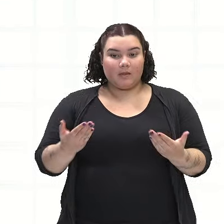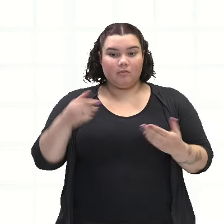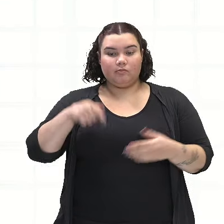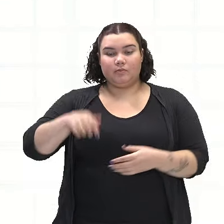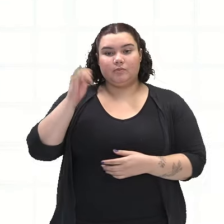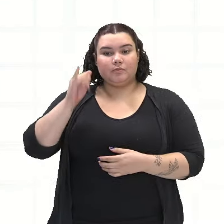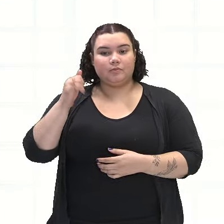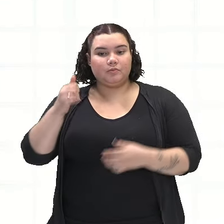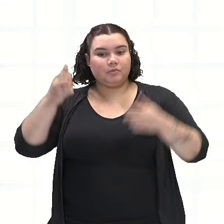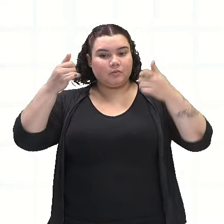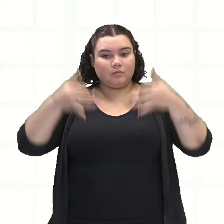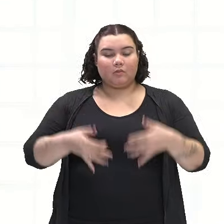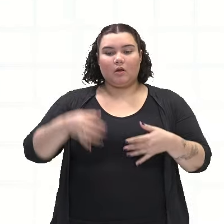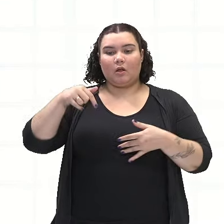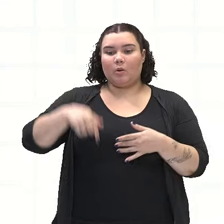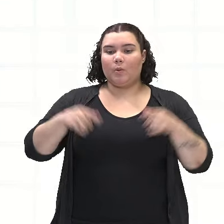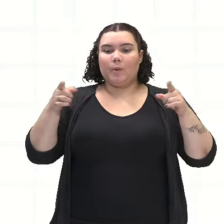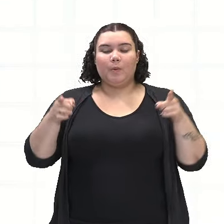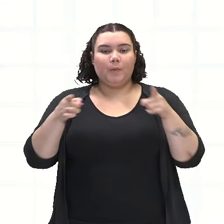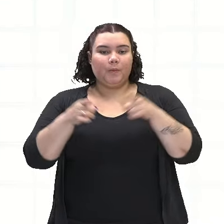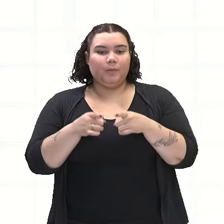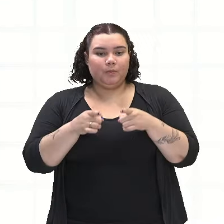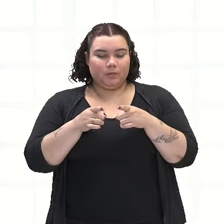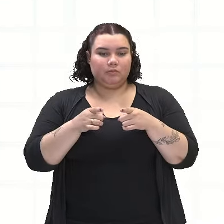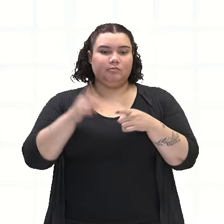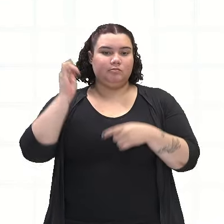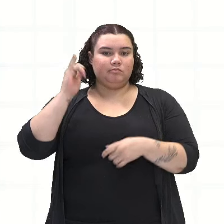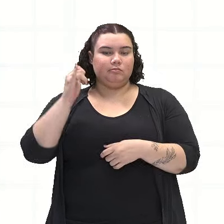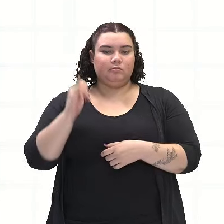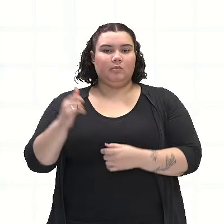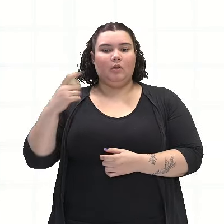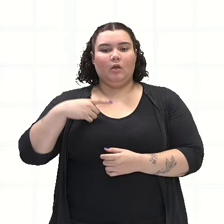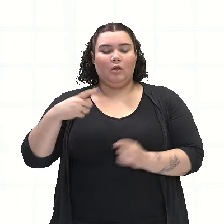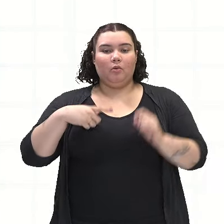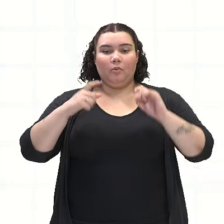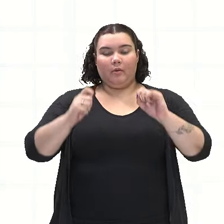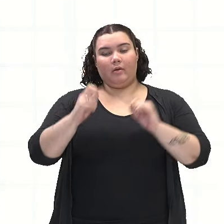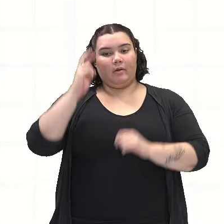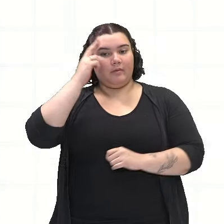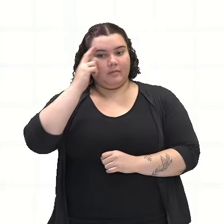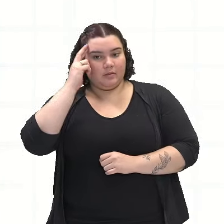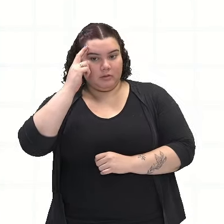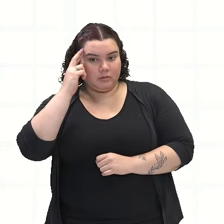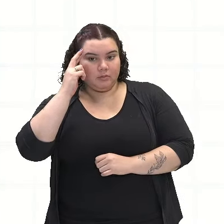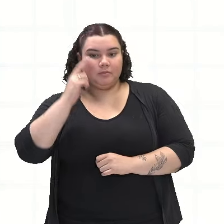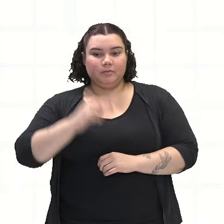curta, certo? Mas que traz uma reflexão.